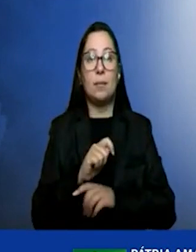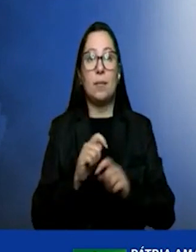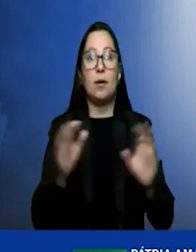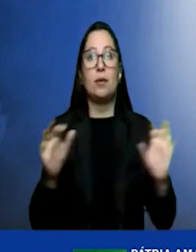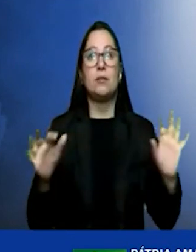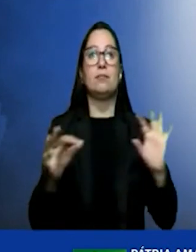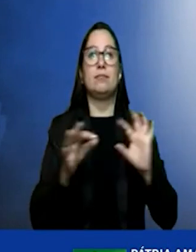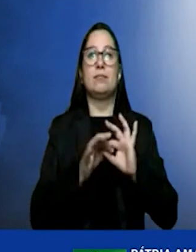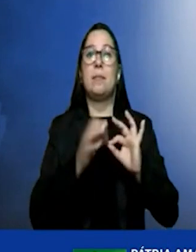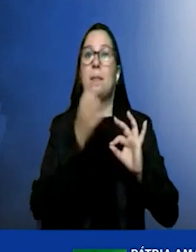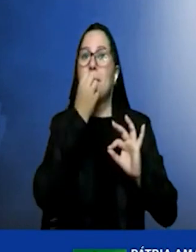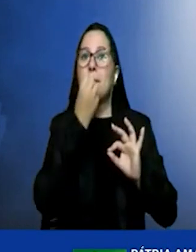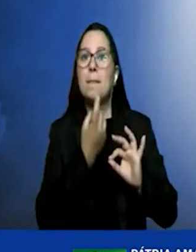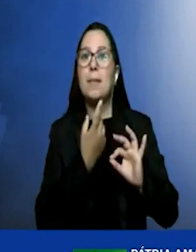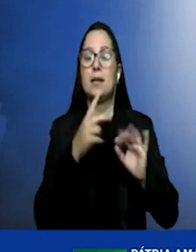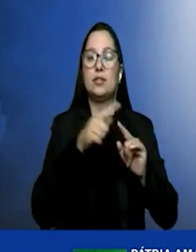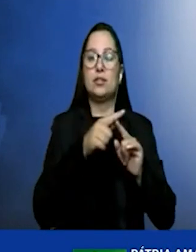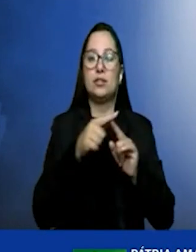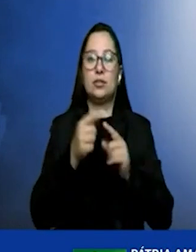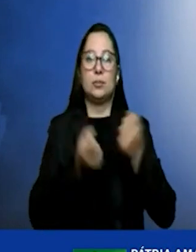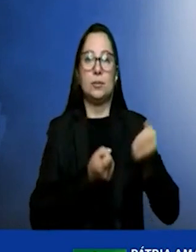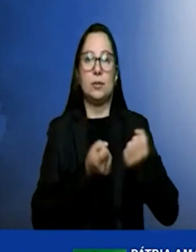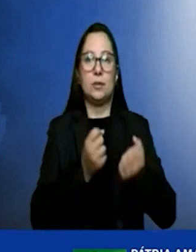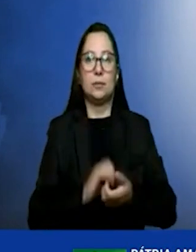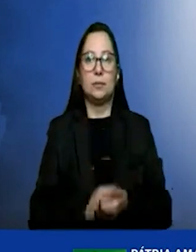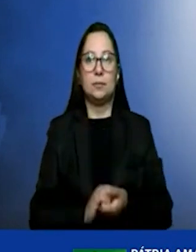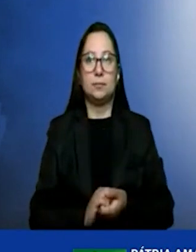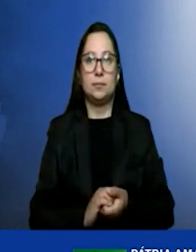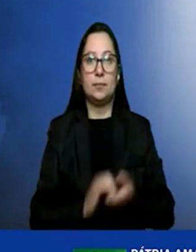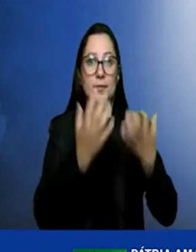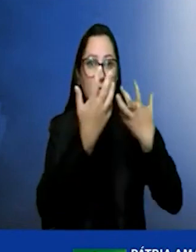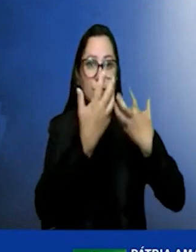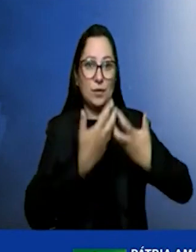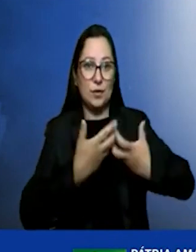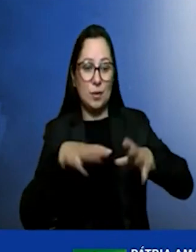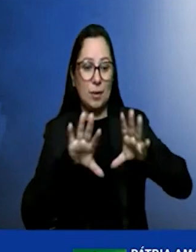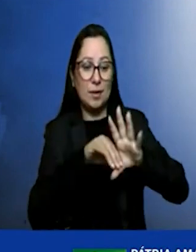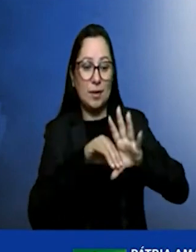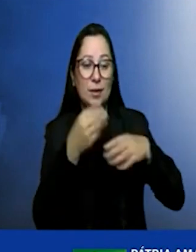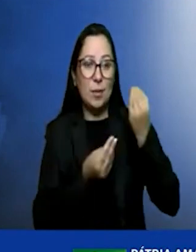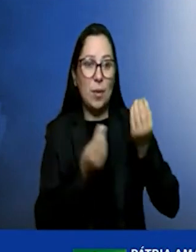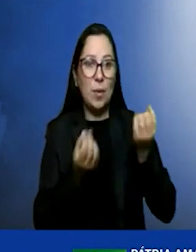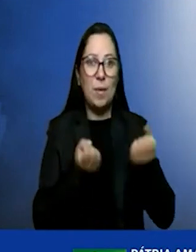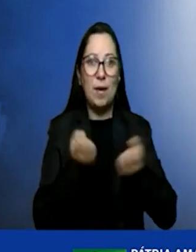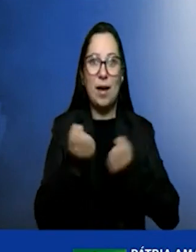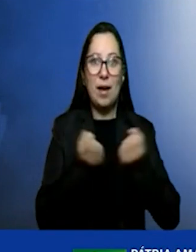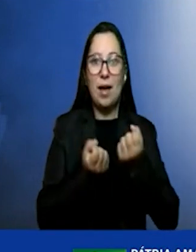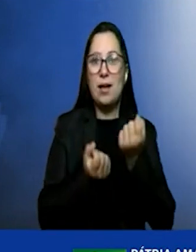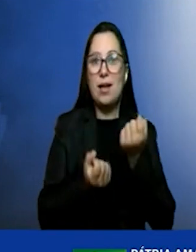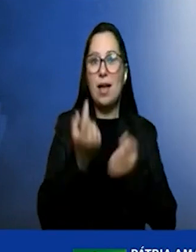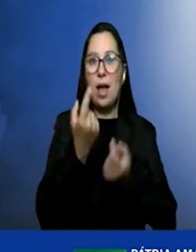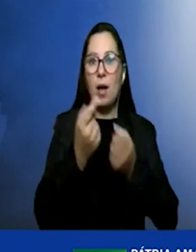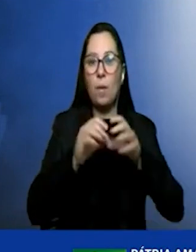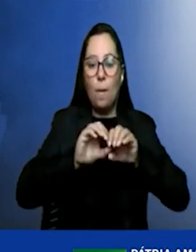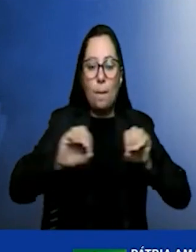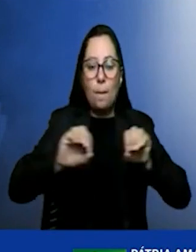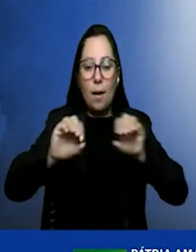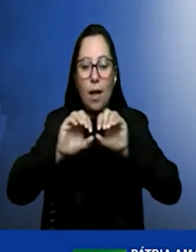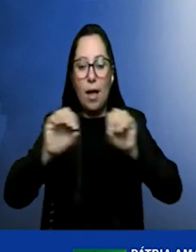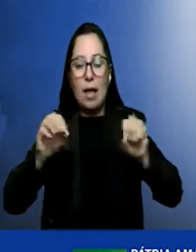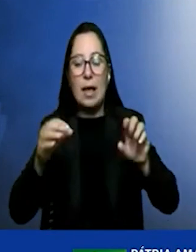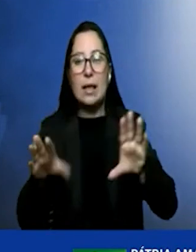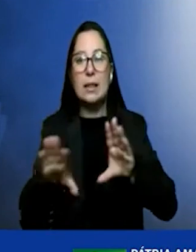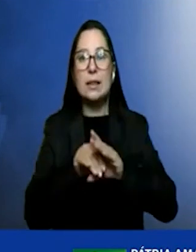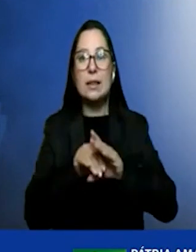empregado nesse tipo de veículo. Aqui é o funcionamento do carro por dentro, para vocês terem uma noção. São alguns cilindros lá dentro que conversam entre